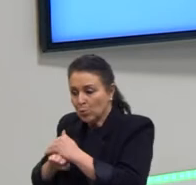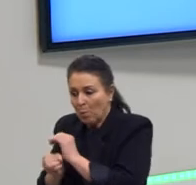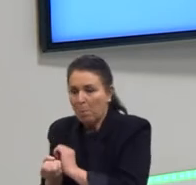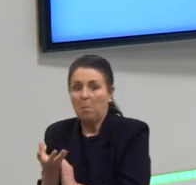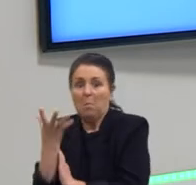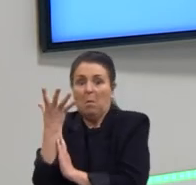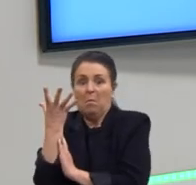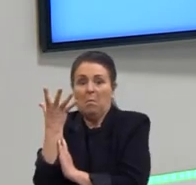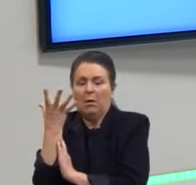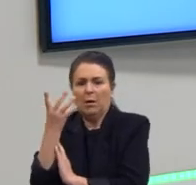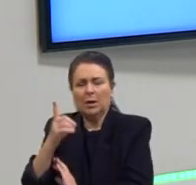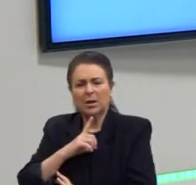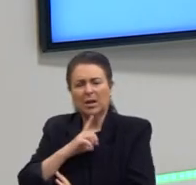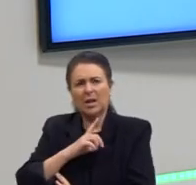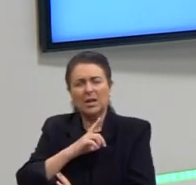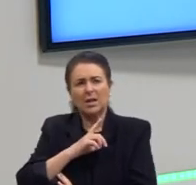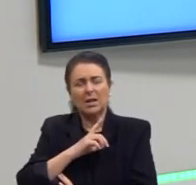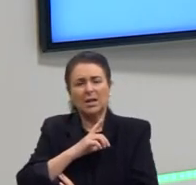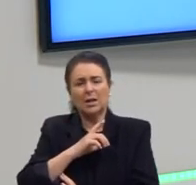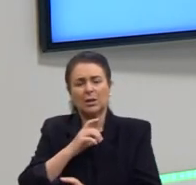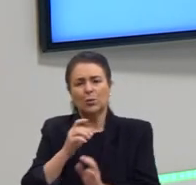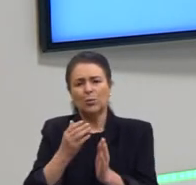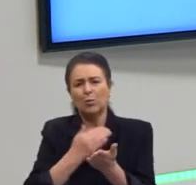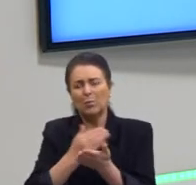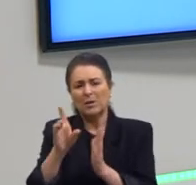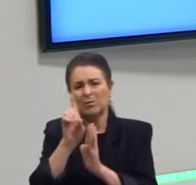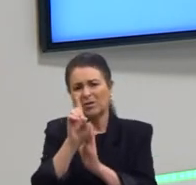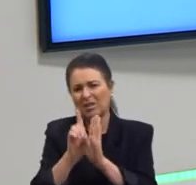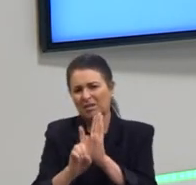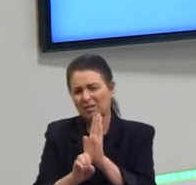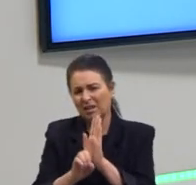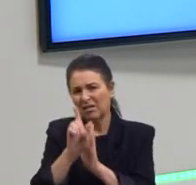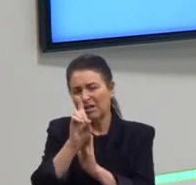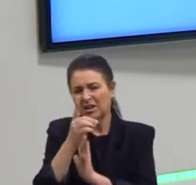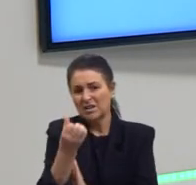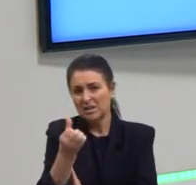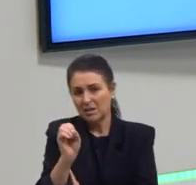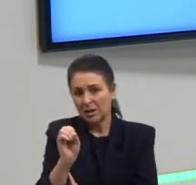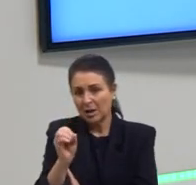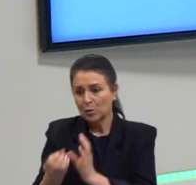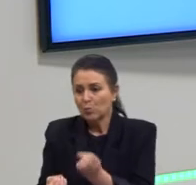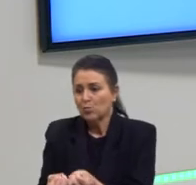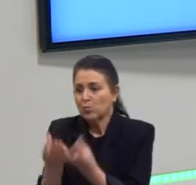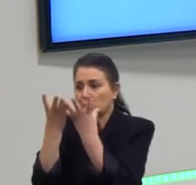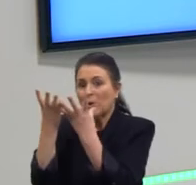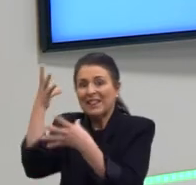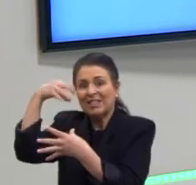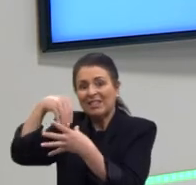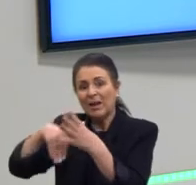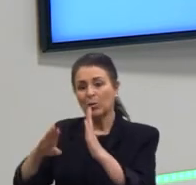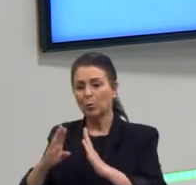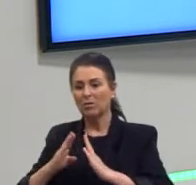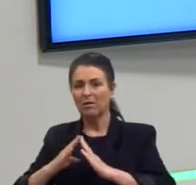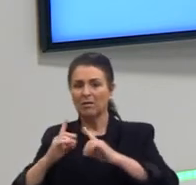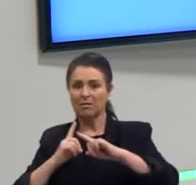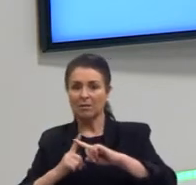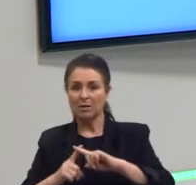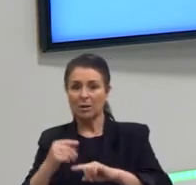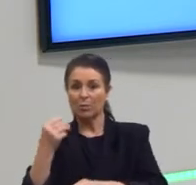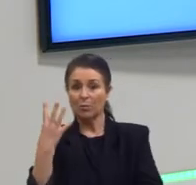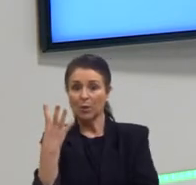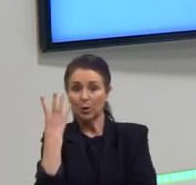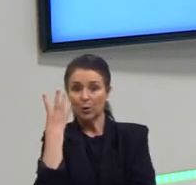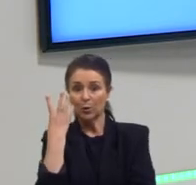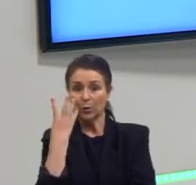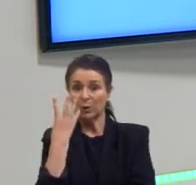caso ali em 60, no início da década de 60, que eles explodiram uma bomba numa igreja e eles mataram quatro crianças, quatro